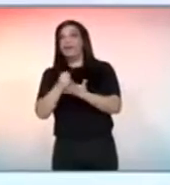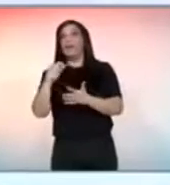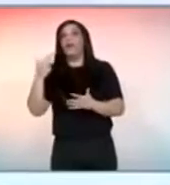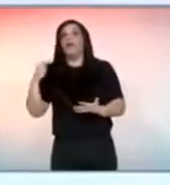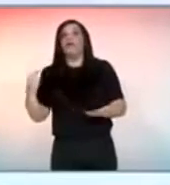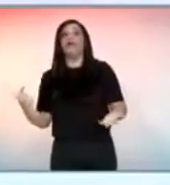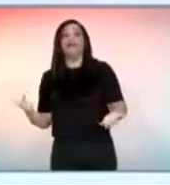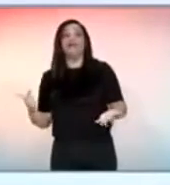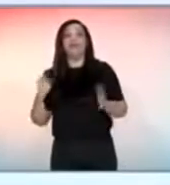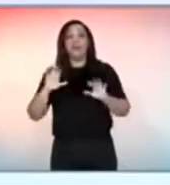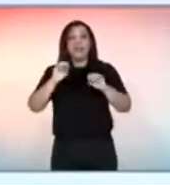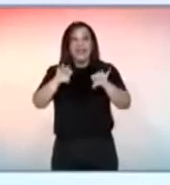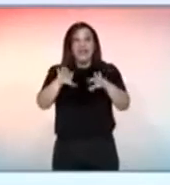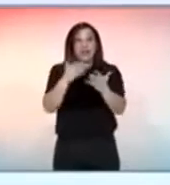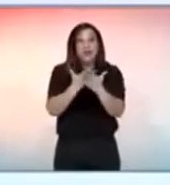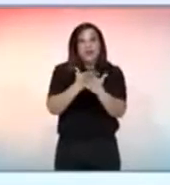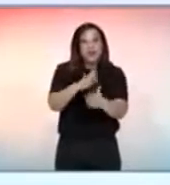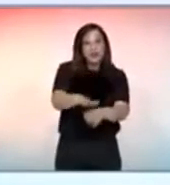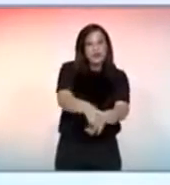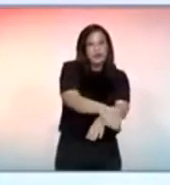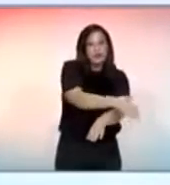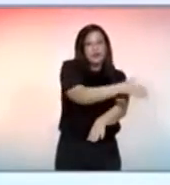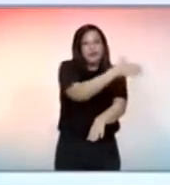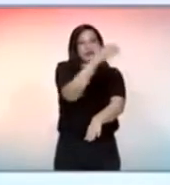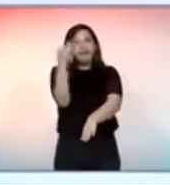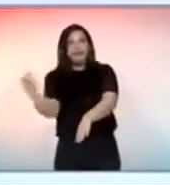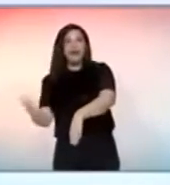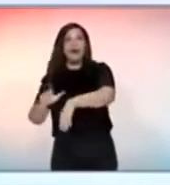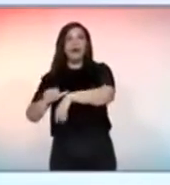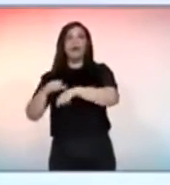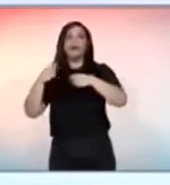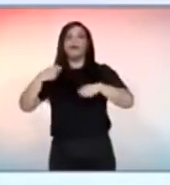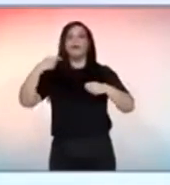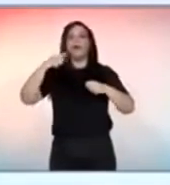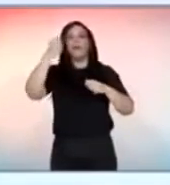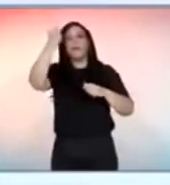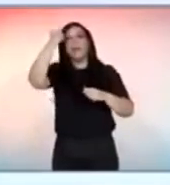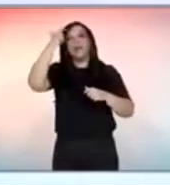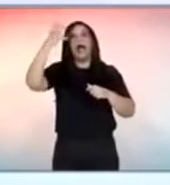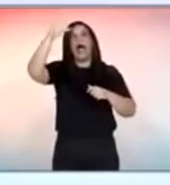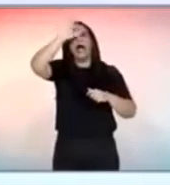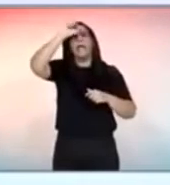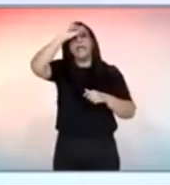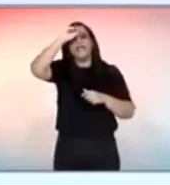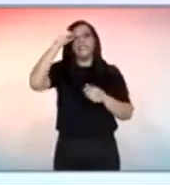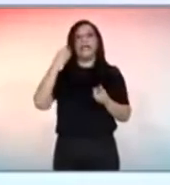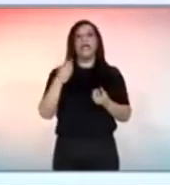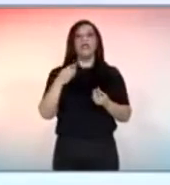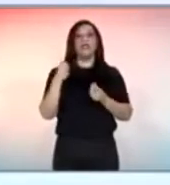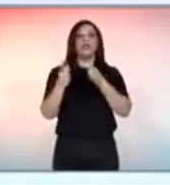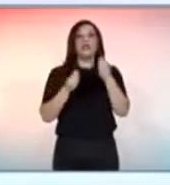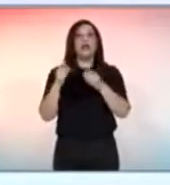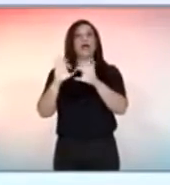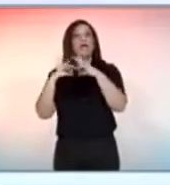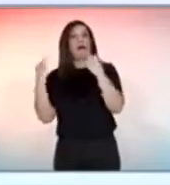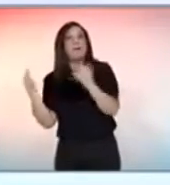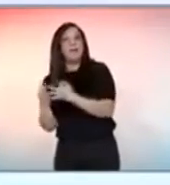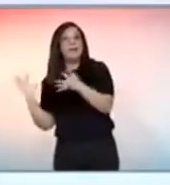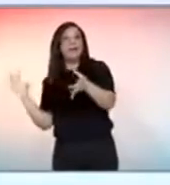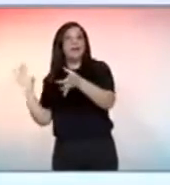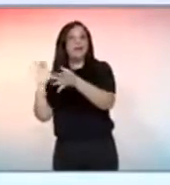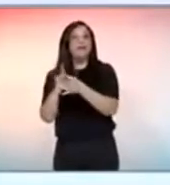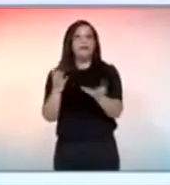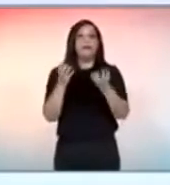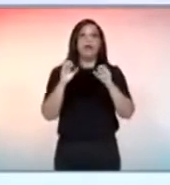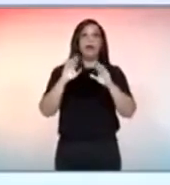quando se fala em educação em tempo integral, tem que se pensar em todo o processo de aprendizagem desse aluno. Tem que se pensar na aproximação dos familiares. A gente quer uma